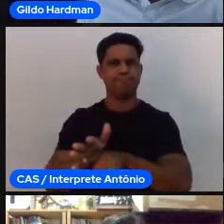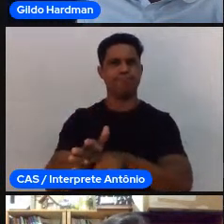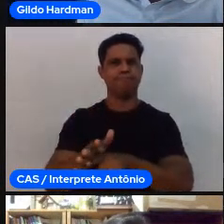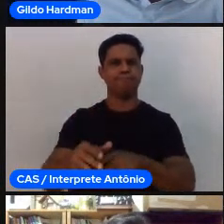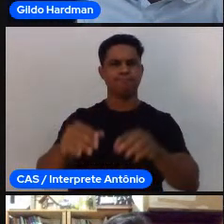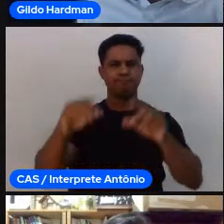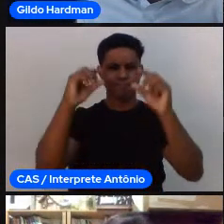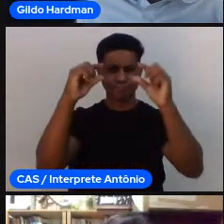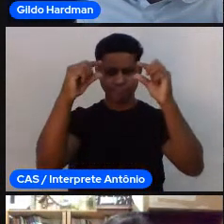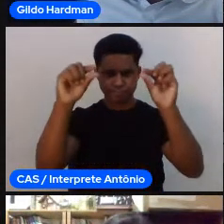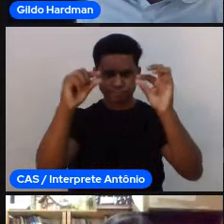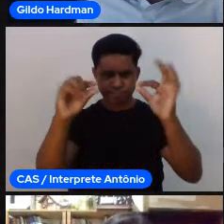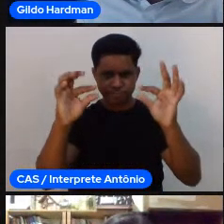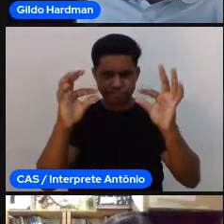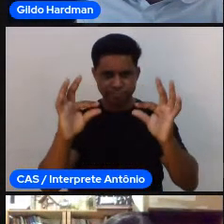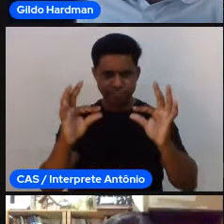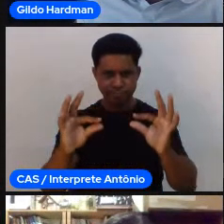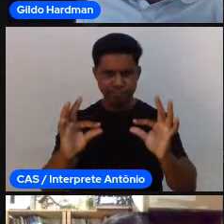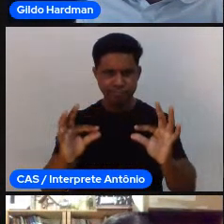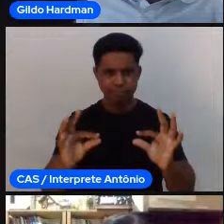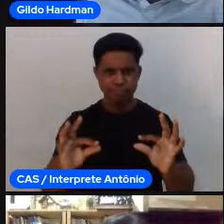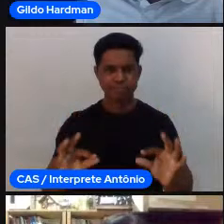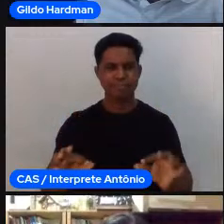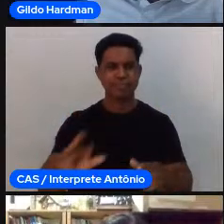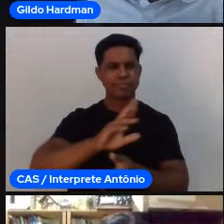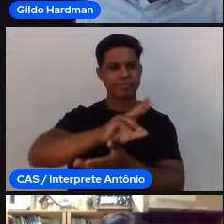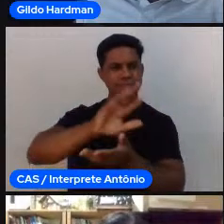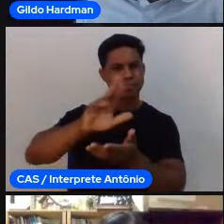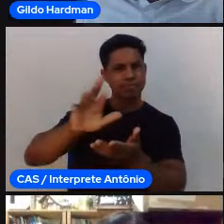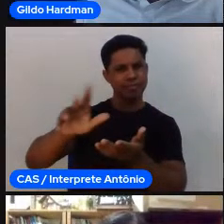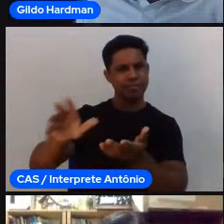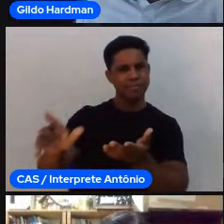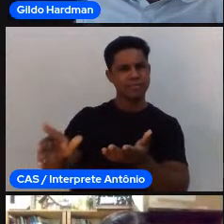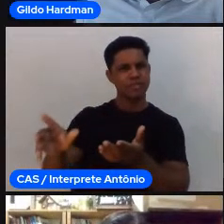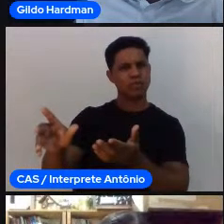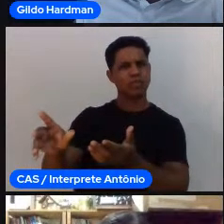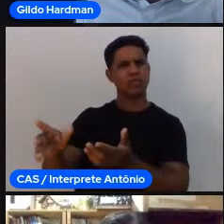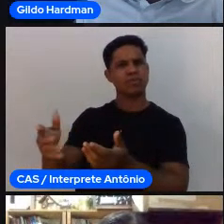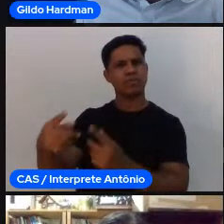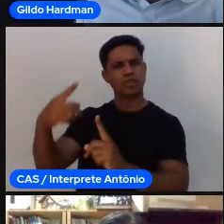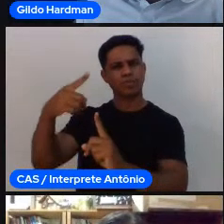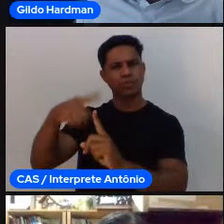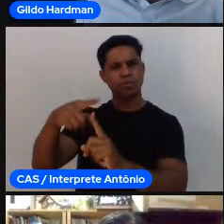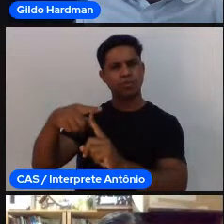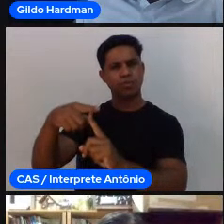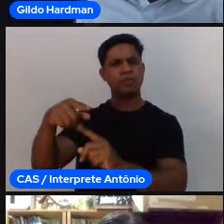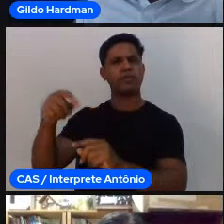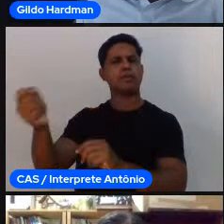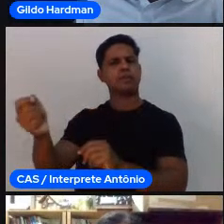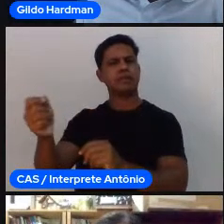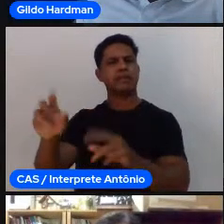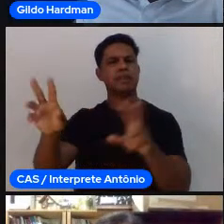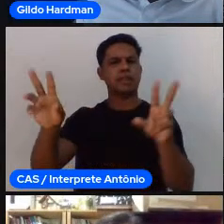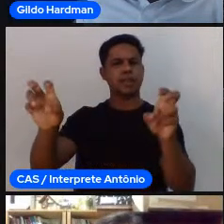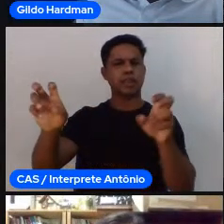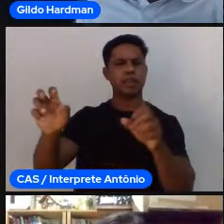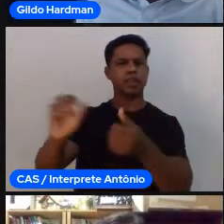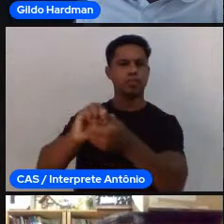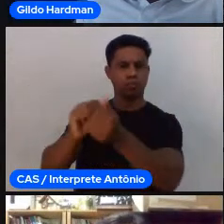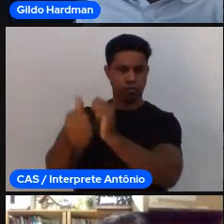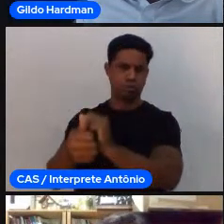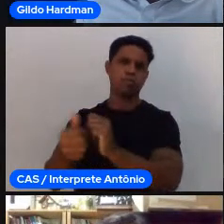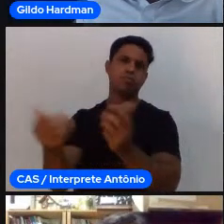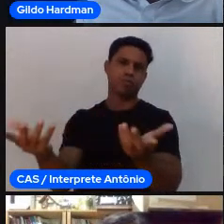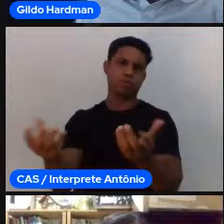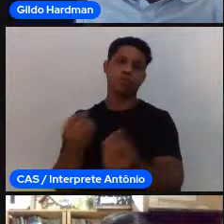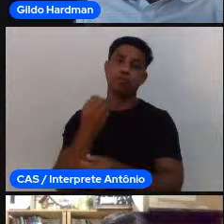diversidade de propostas de vários continentes não é minha intenção tratá-las hoje mas é importante registrá-las e a partir